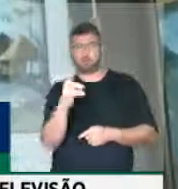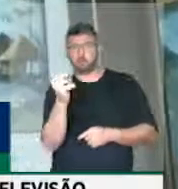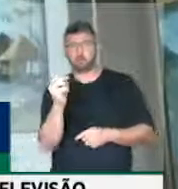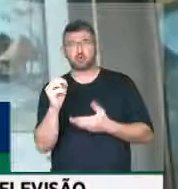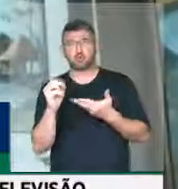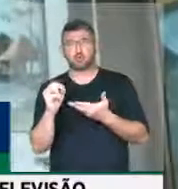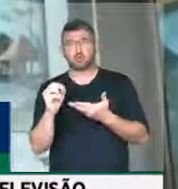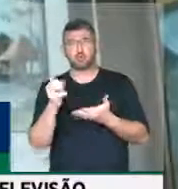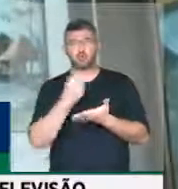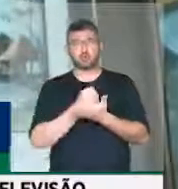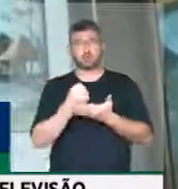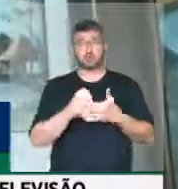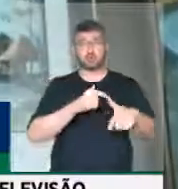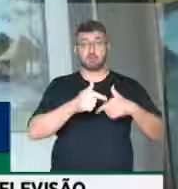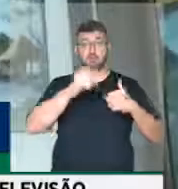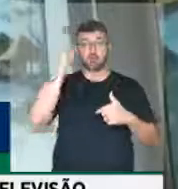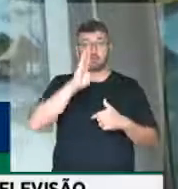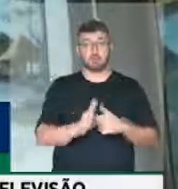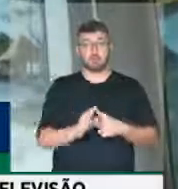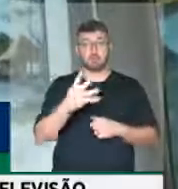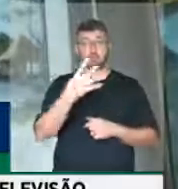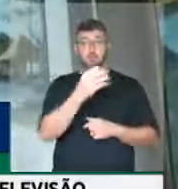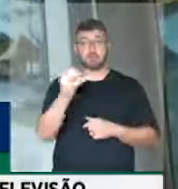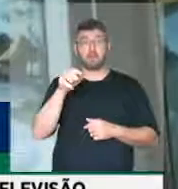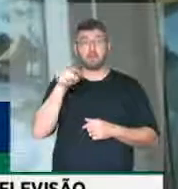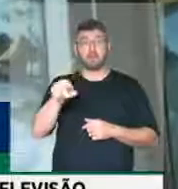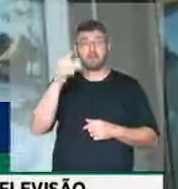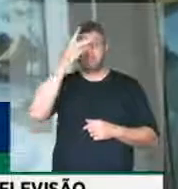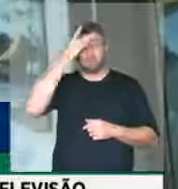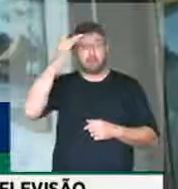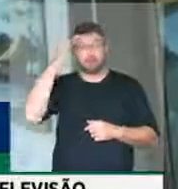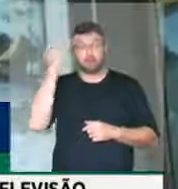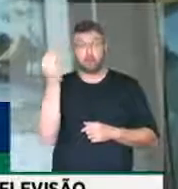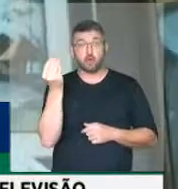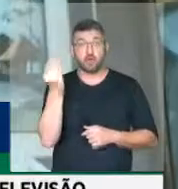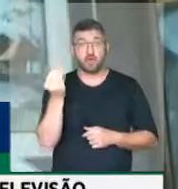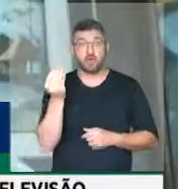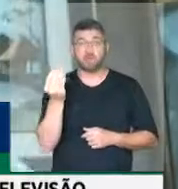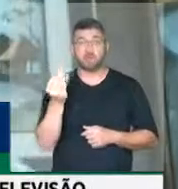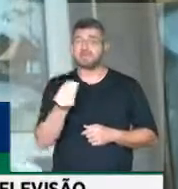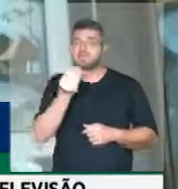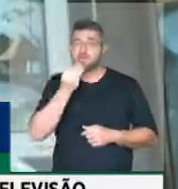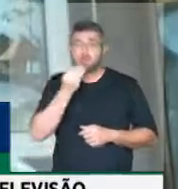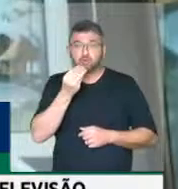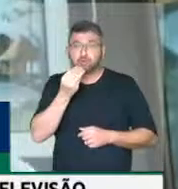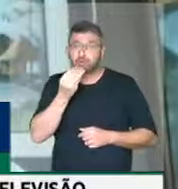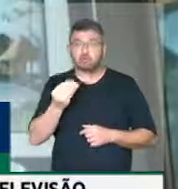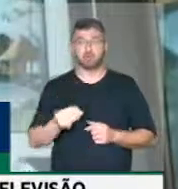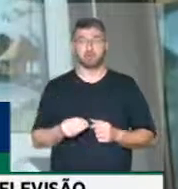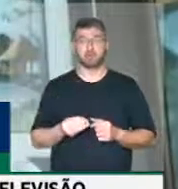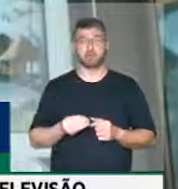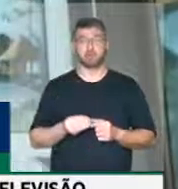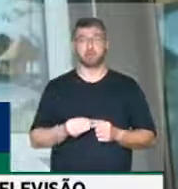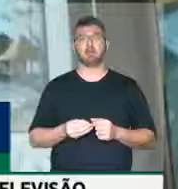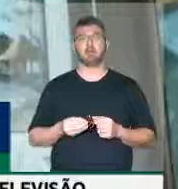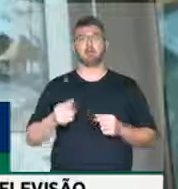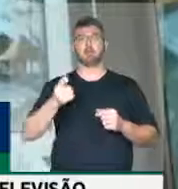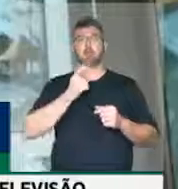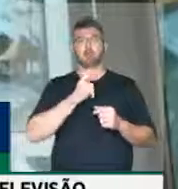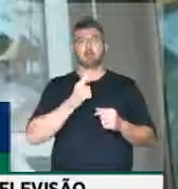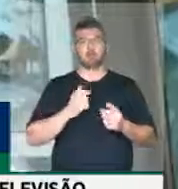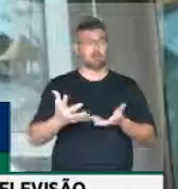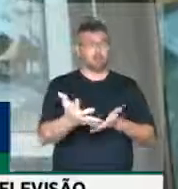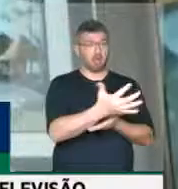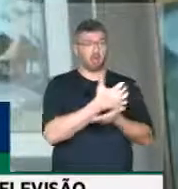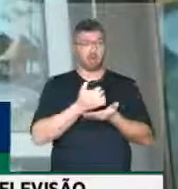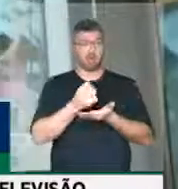Bicho emprega no Brasil 400 mil pessoas que poderiam estar recolhendo para o